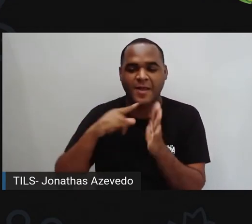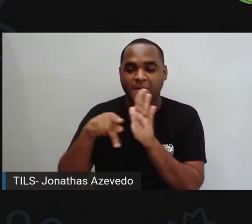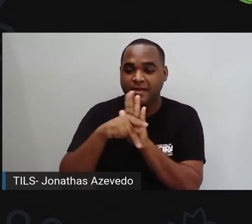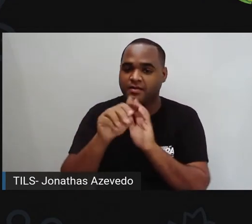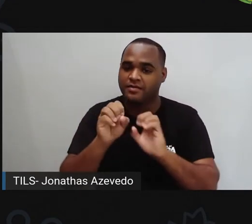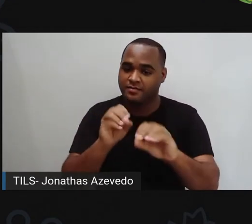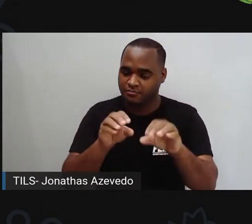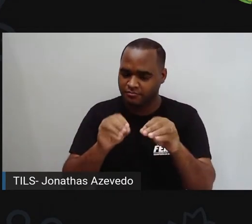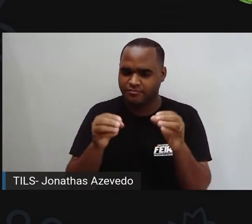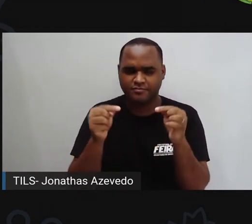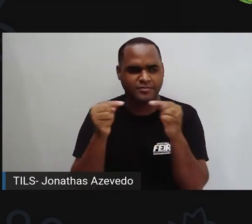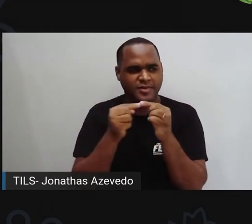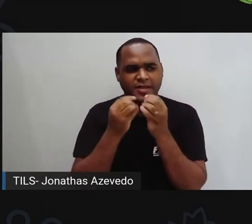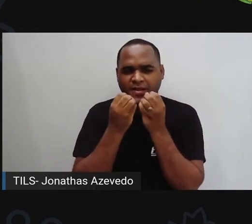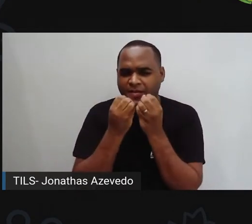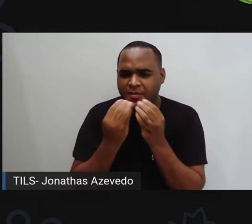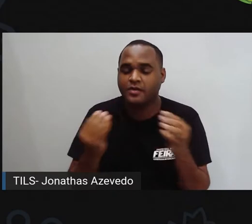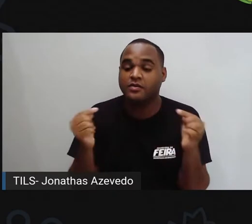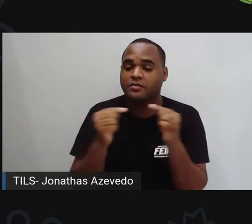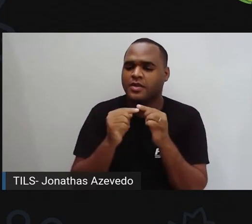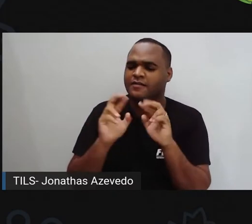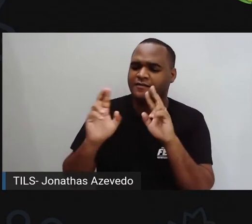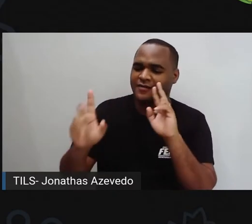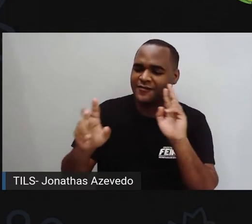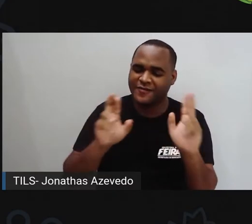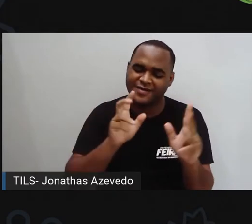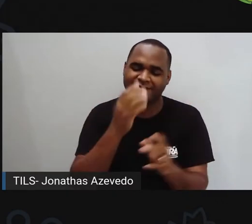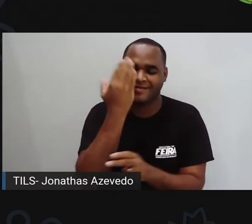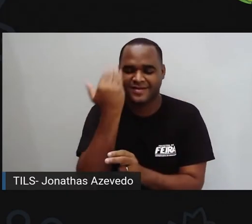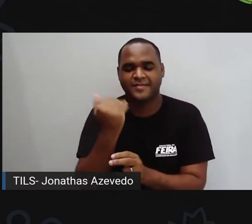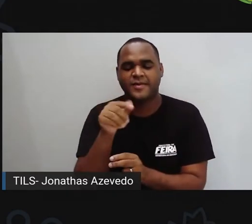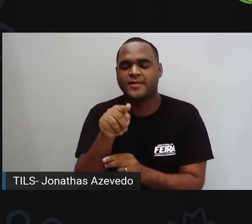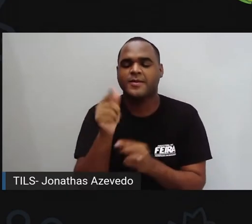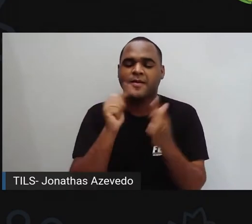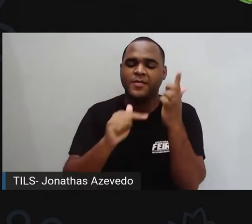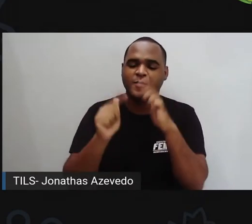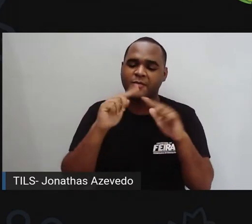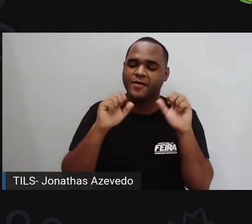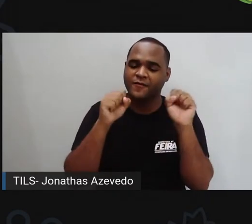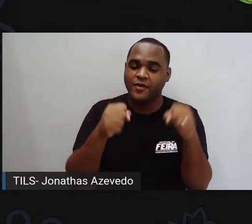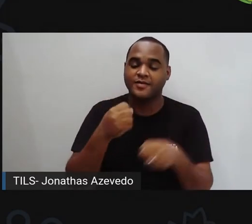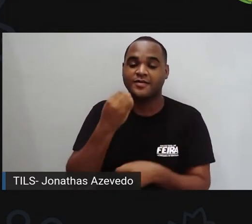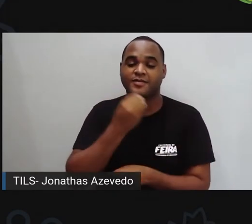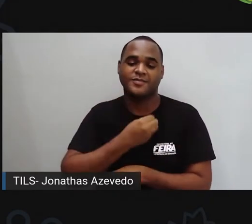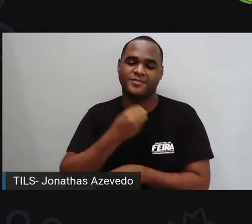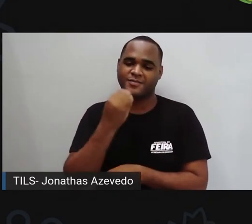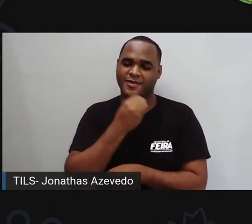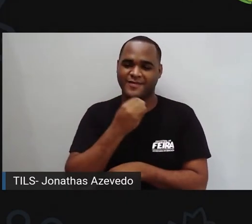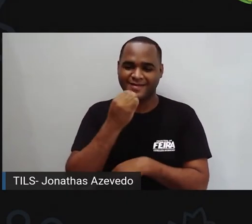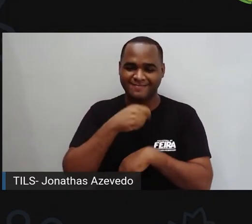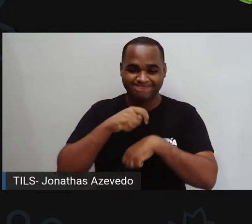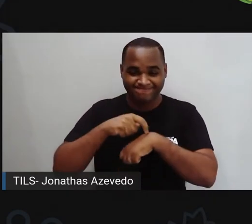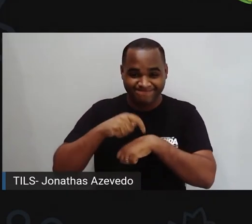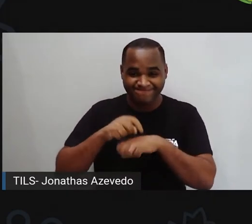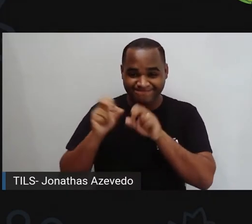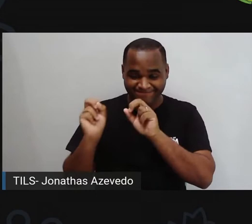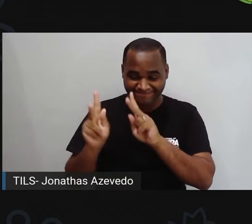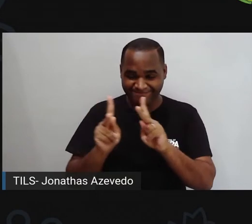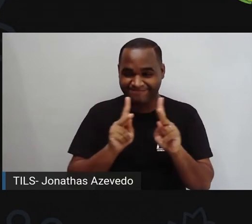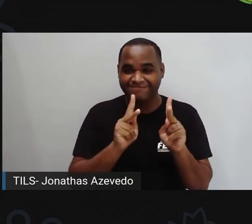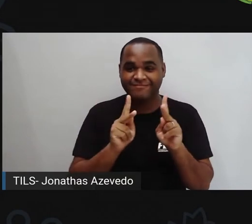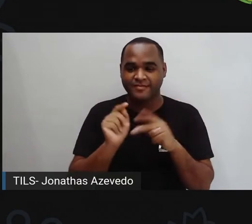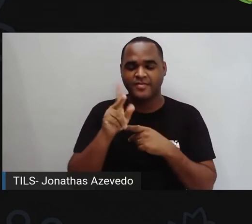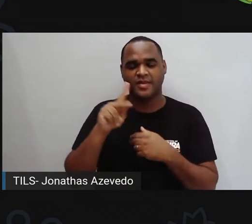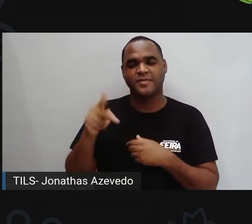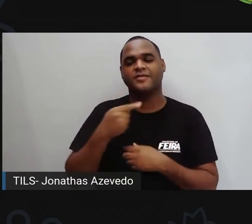aula, mesmo que de forma diferente, mas você consiga aí aproveitar esse tempo, tá certo? Então a pró deseja